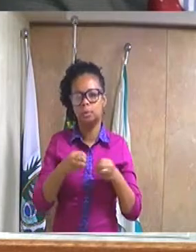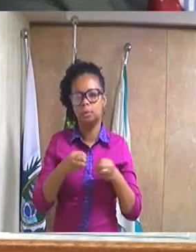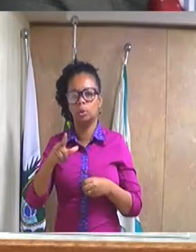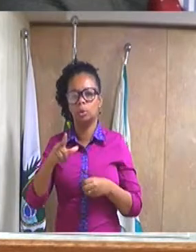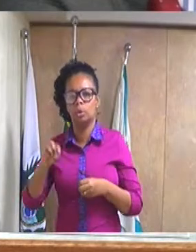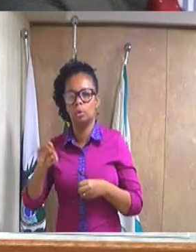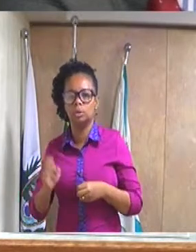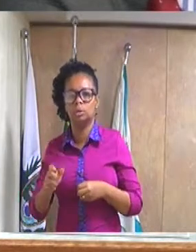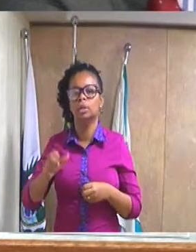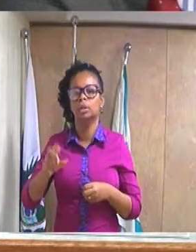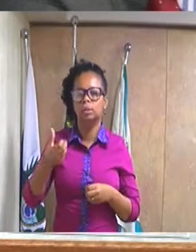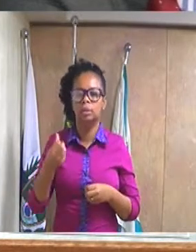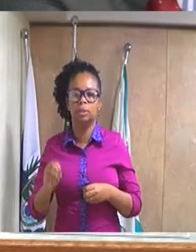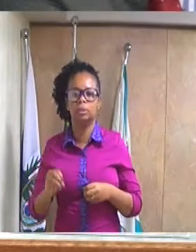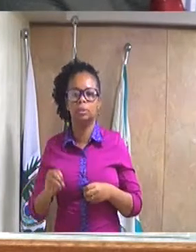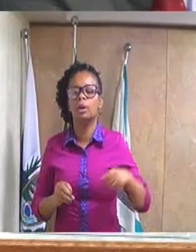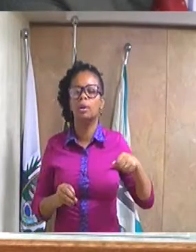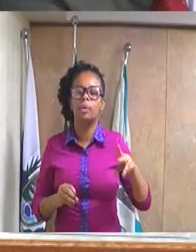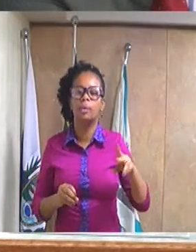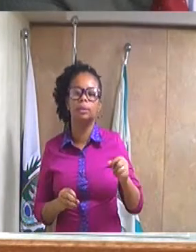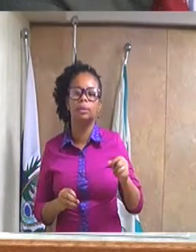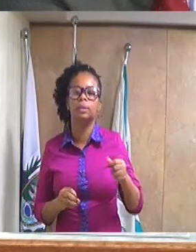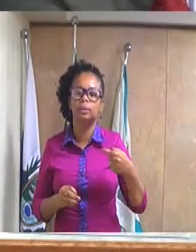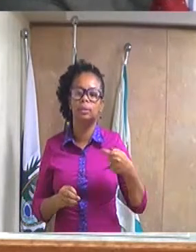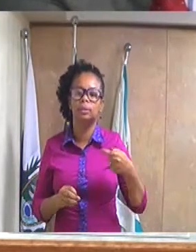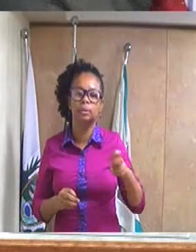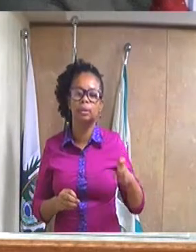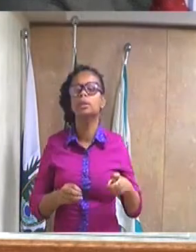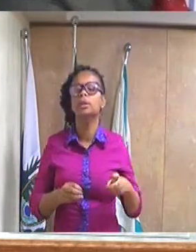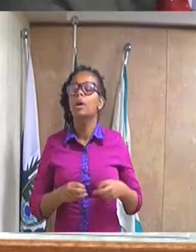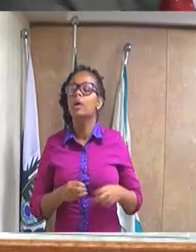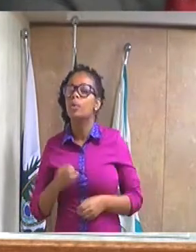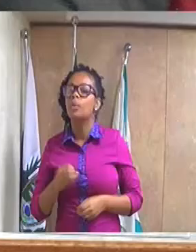quadra 73, Olavo Bilac, primeiro distrito deste município.